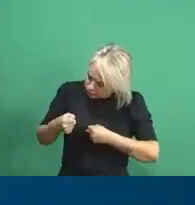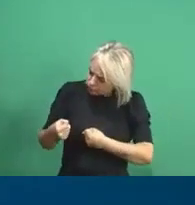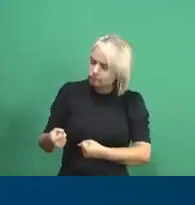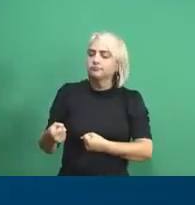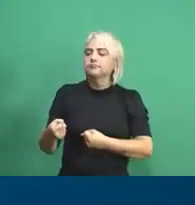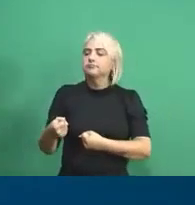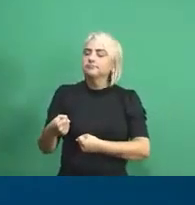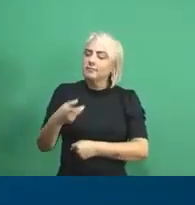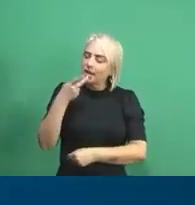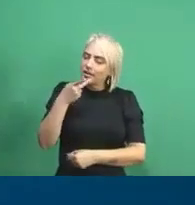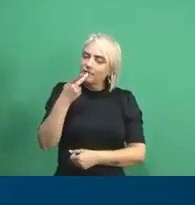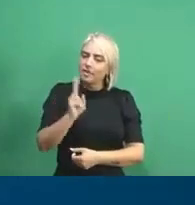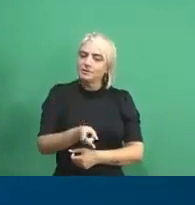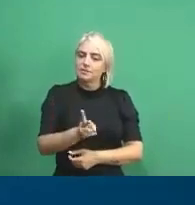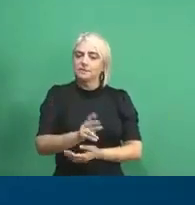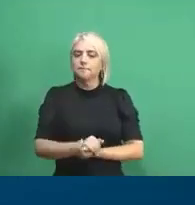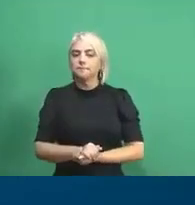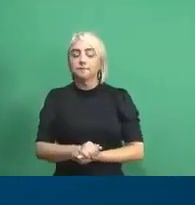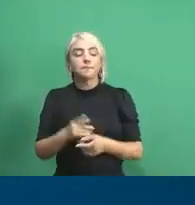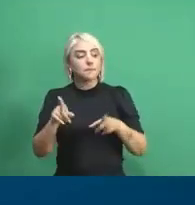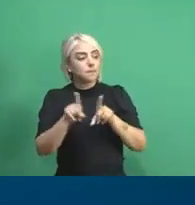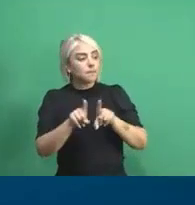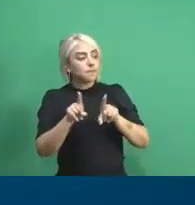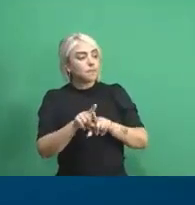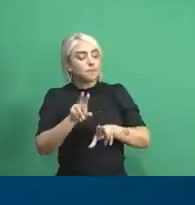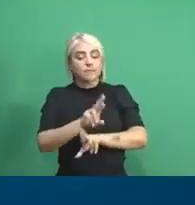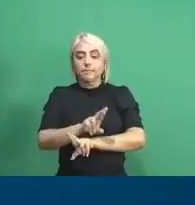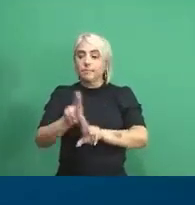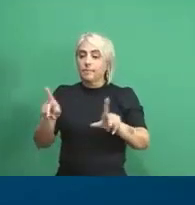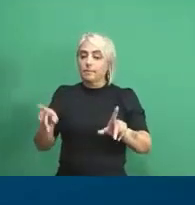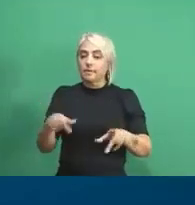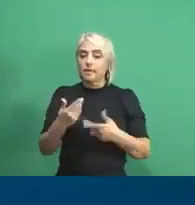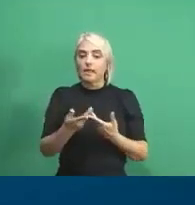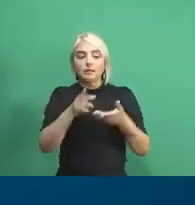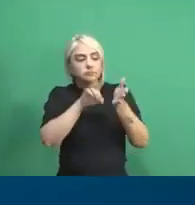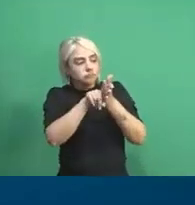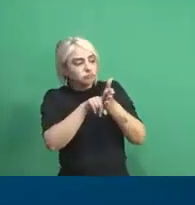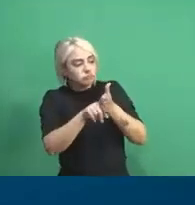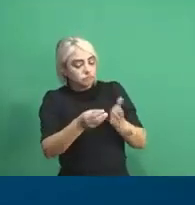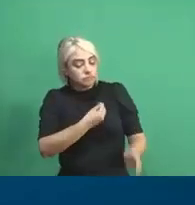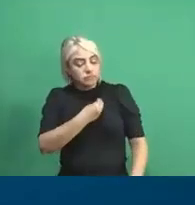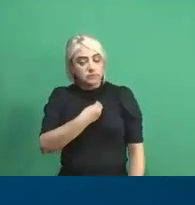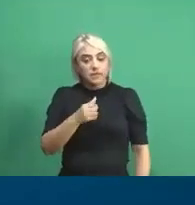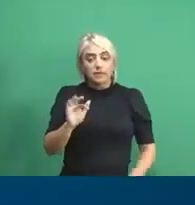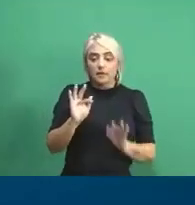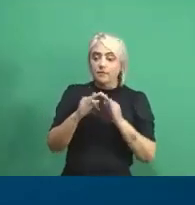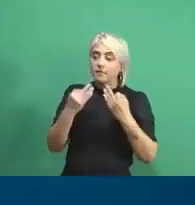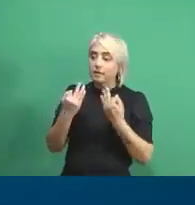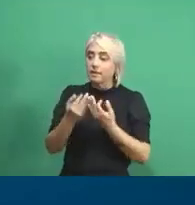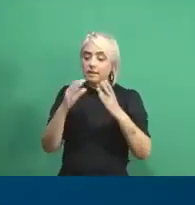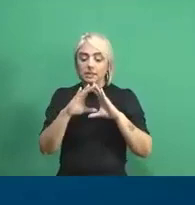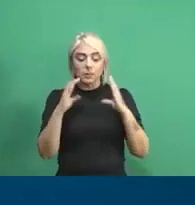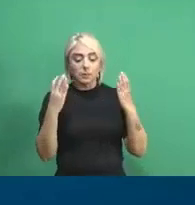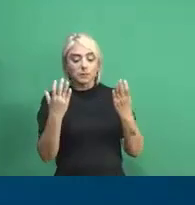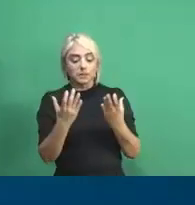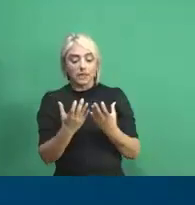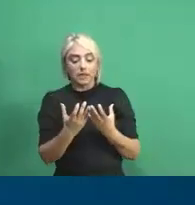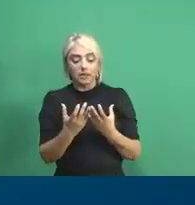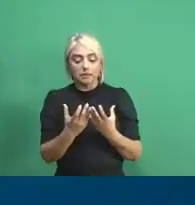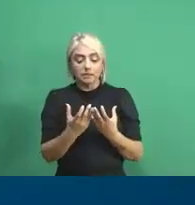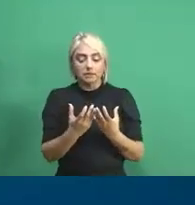É isso que eu costumo dizer. Além dessa diferença que faz a expedição para a vida dessas famílias, das comunidades,